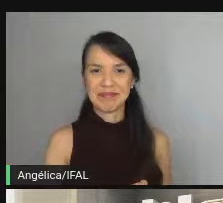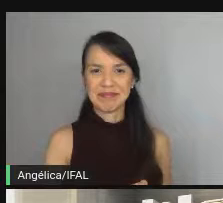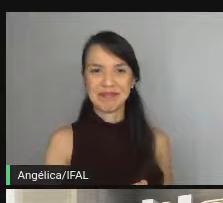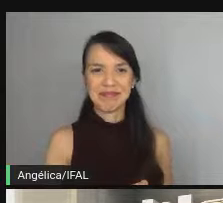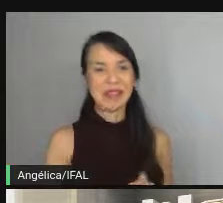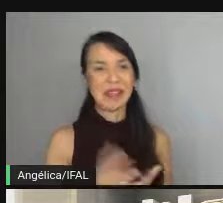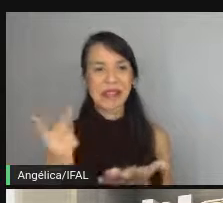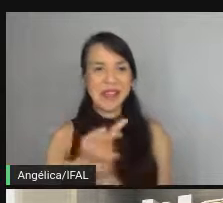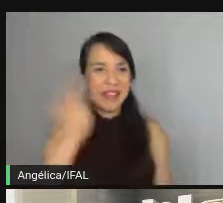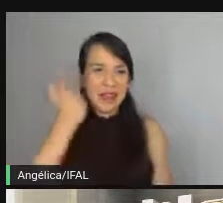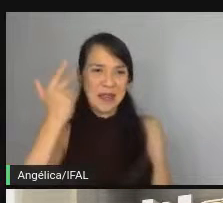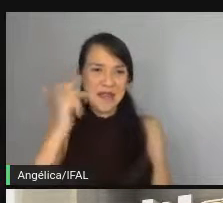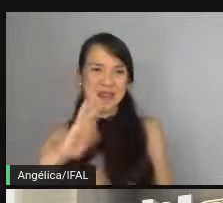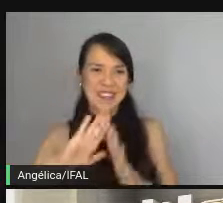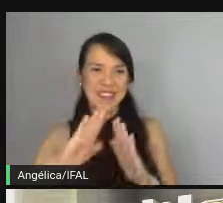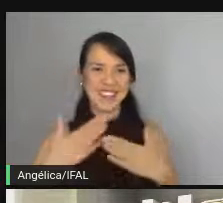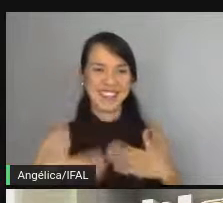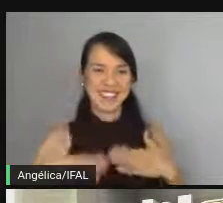Faz parte, vamos embora.